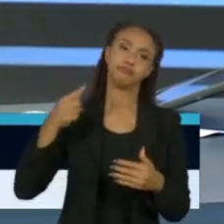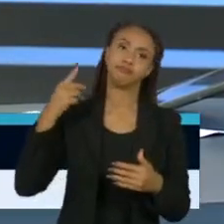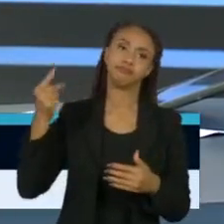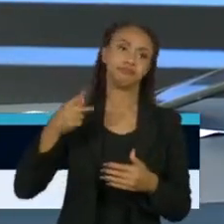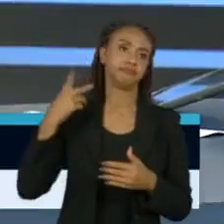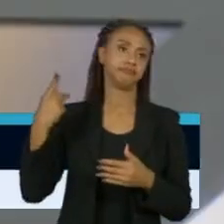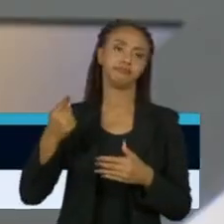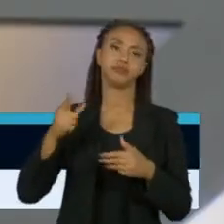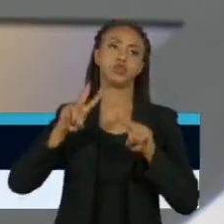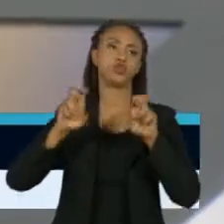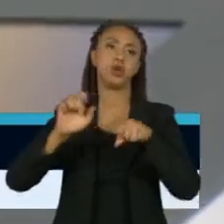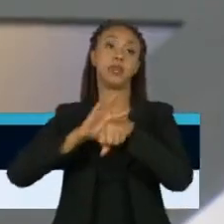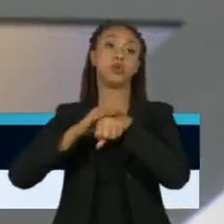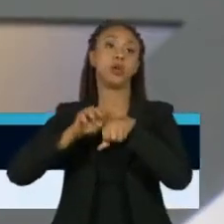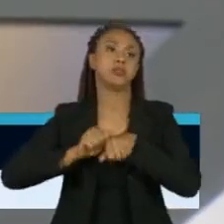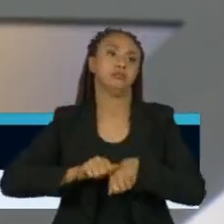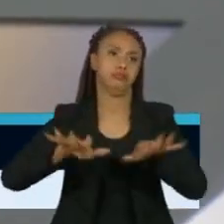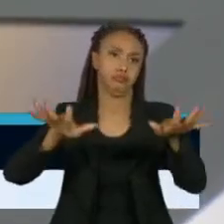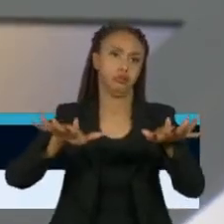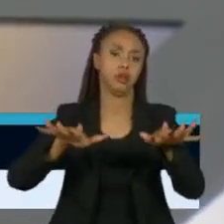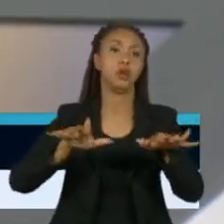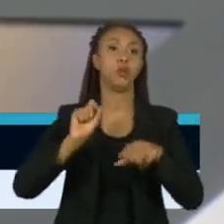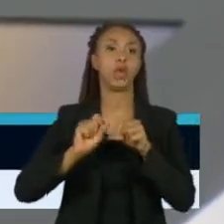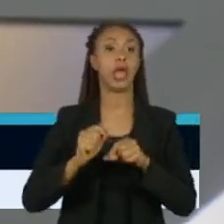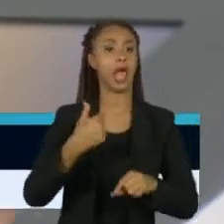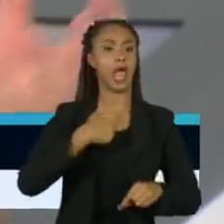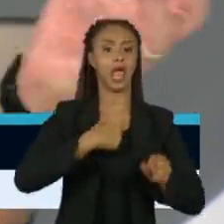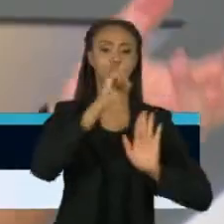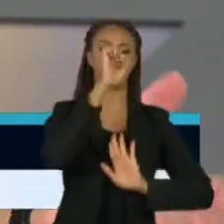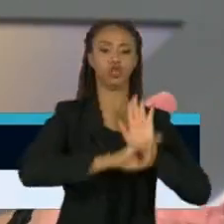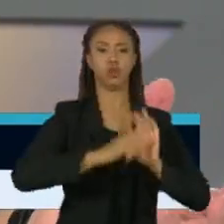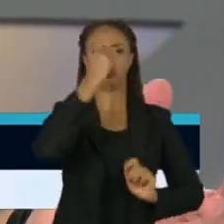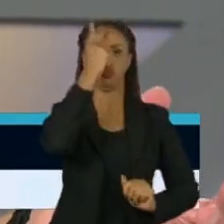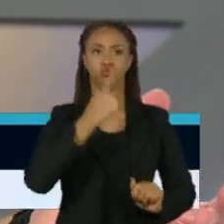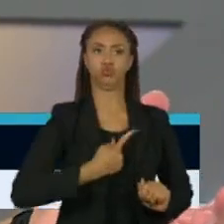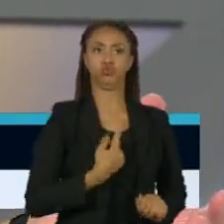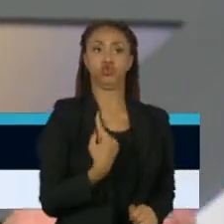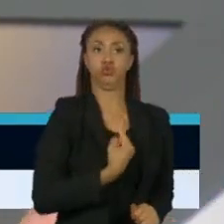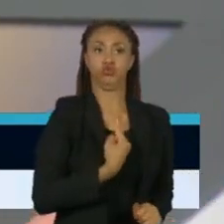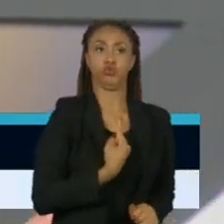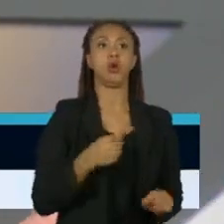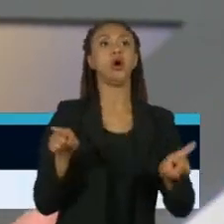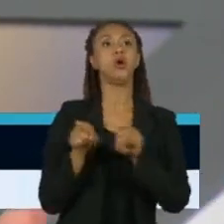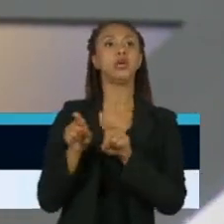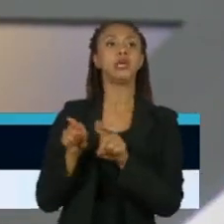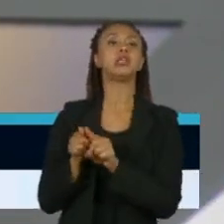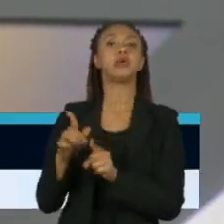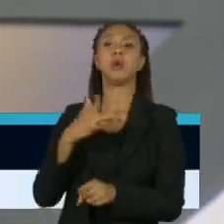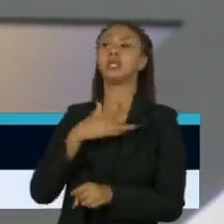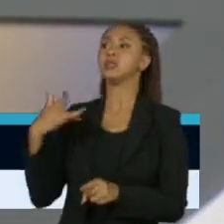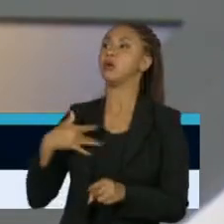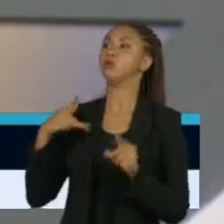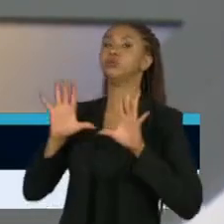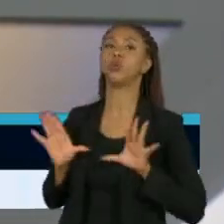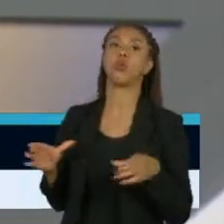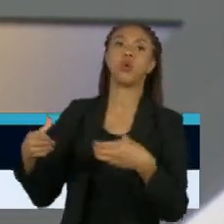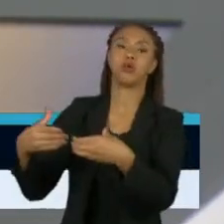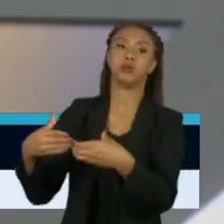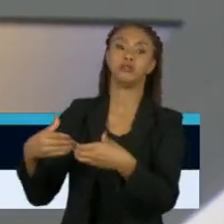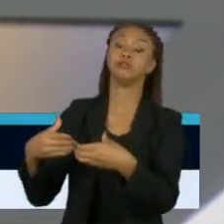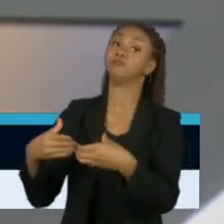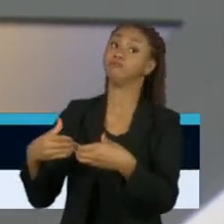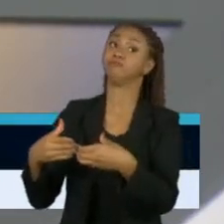pandemias, né? O direito individual com o direito, digamos, do bem-estar coletivo. A teoria do dano.